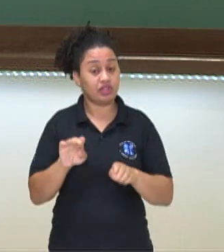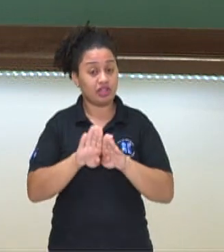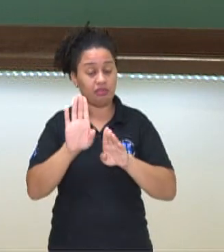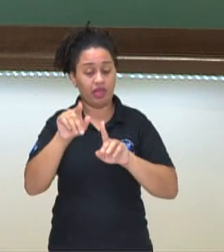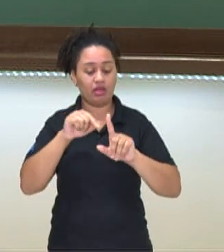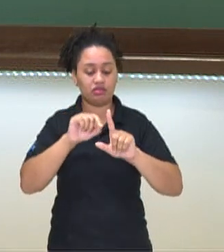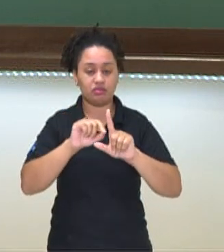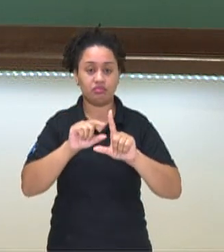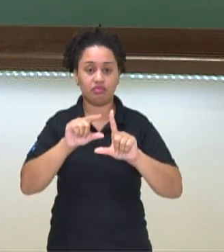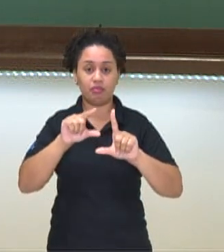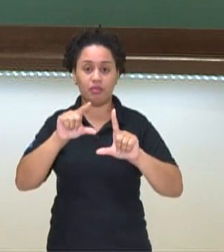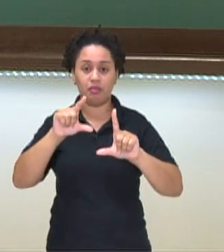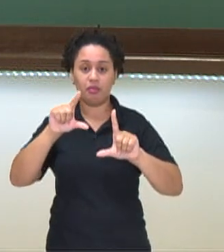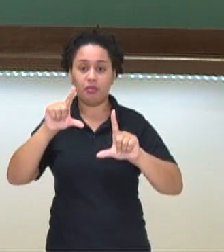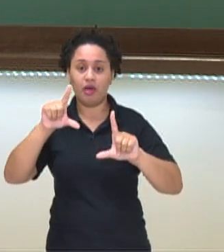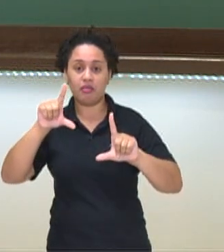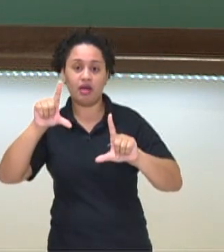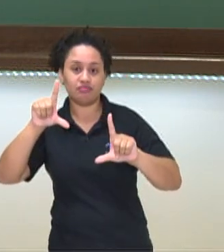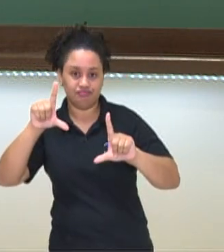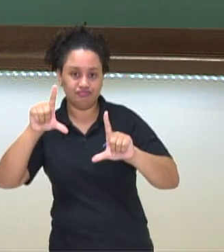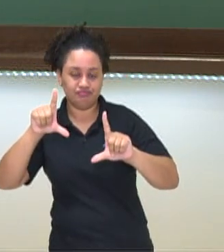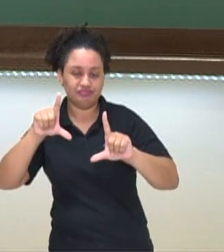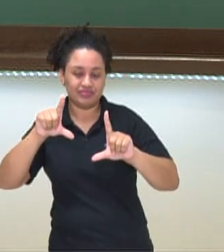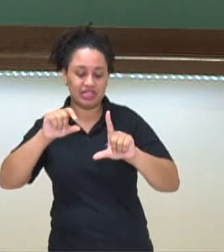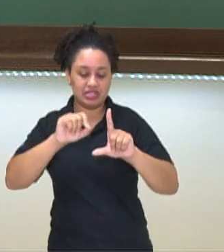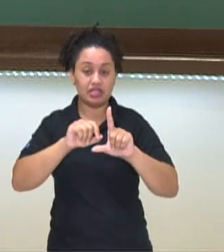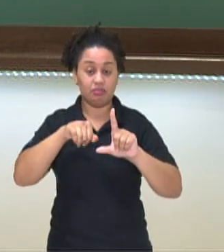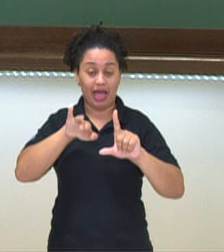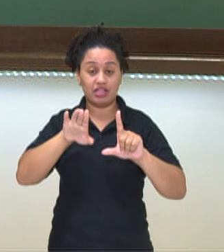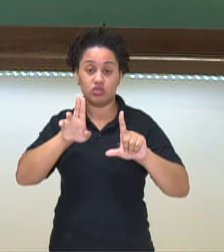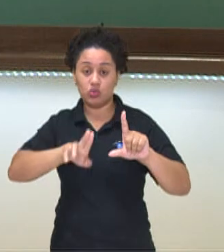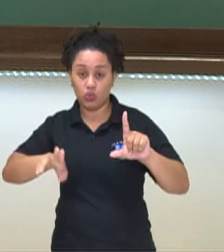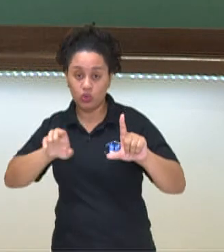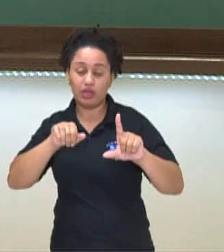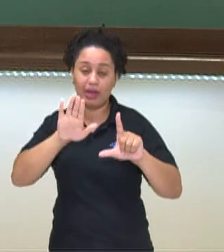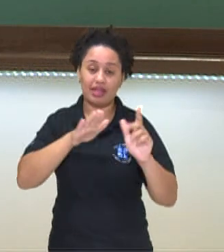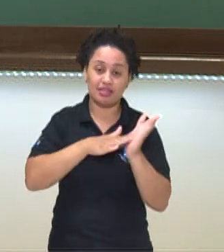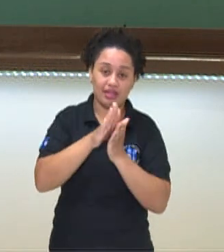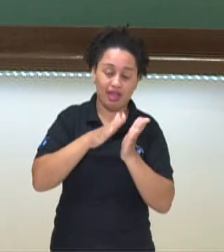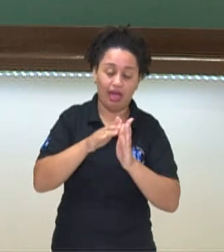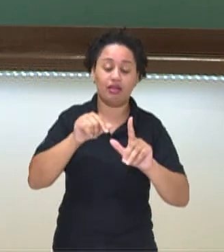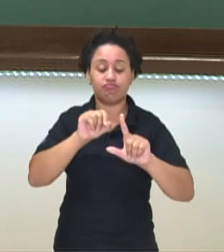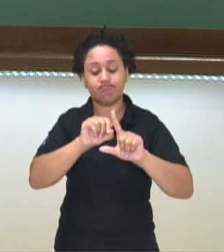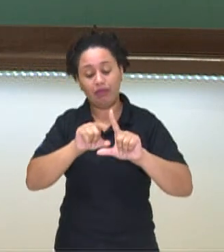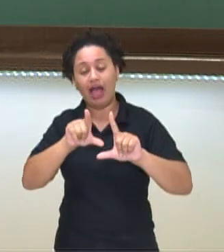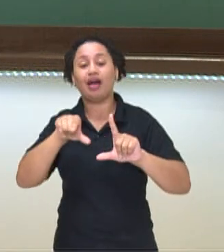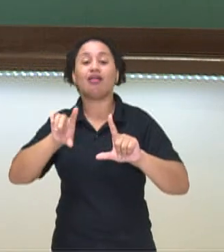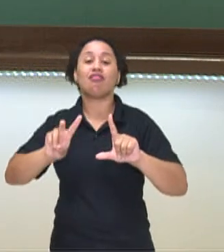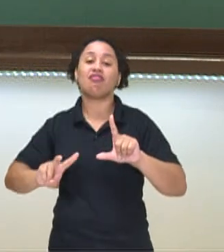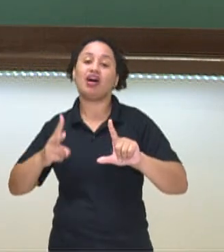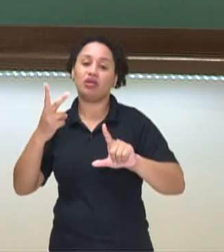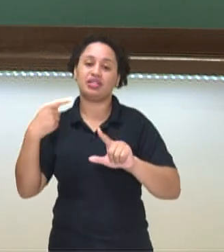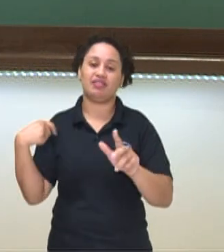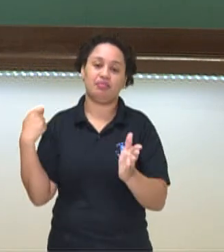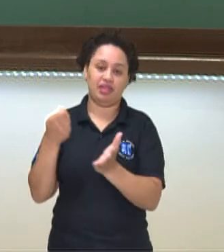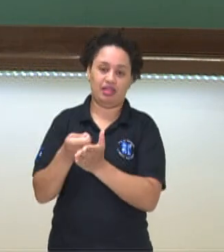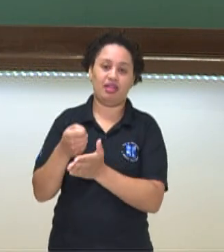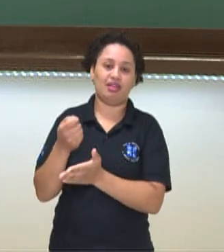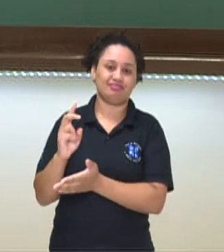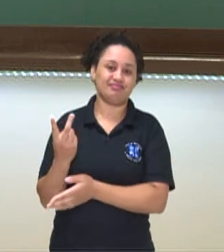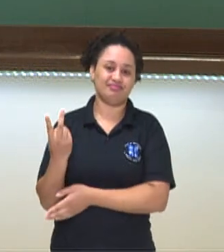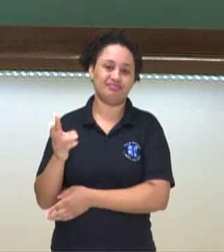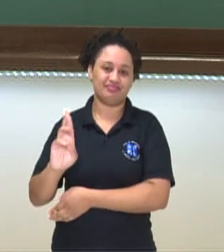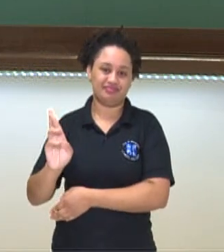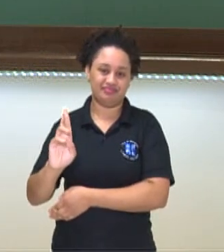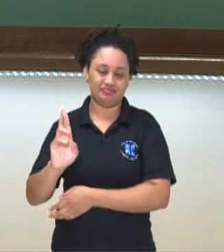também, porque ela vai crescendo, crescendo, crescendo, crescendo, crescendo, sempre quanto mais você gastar, mais a sua conta aí vai aumentar o valor